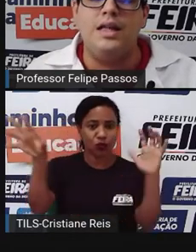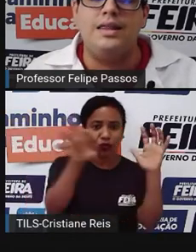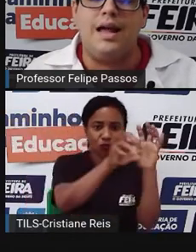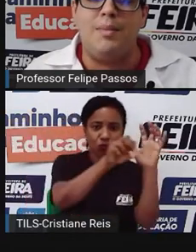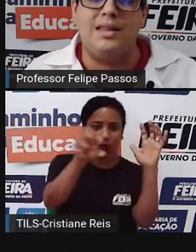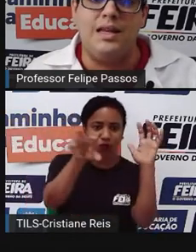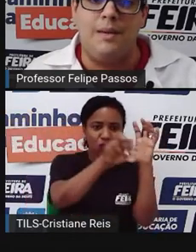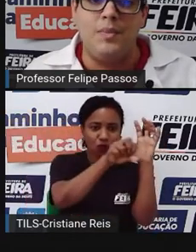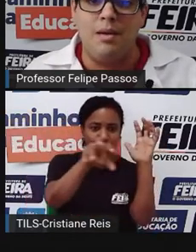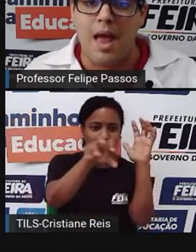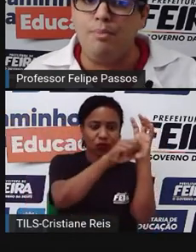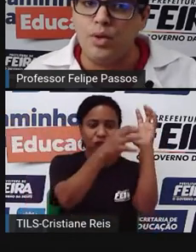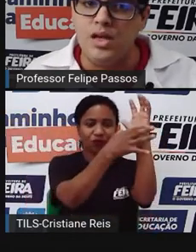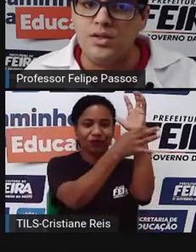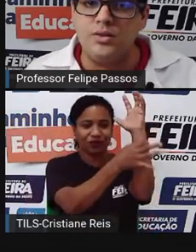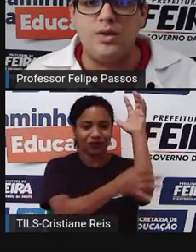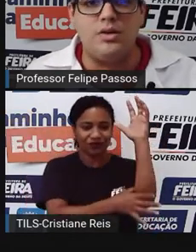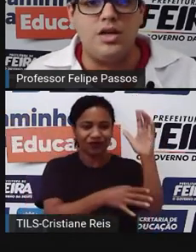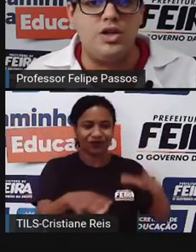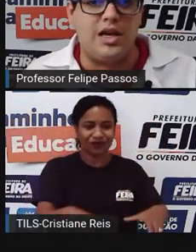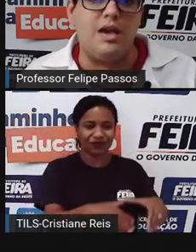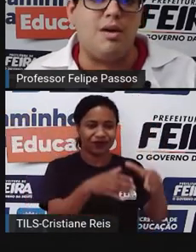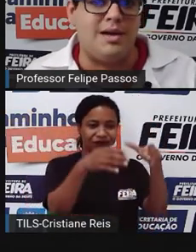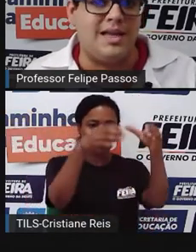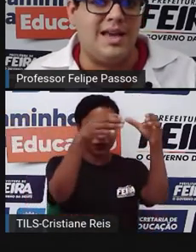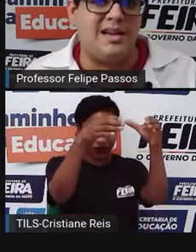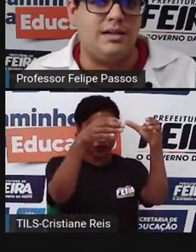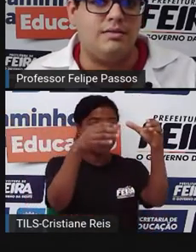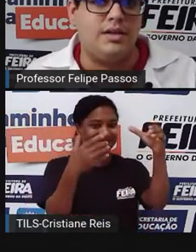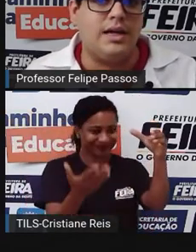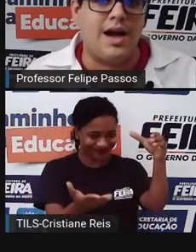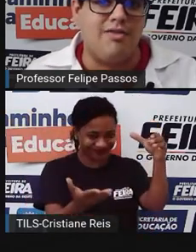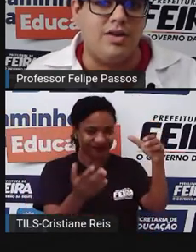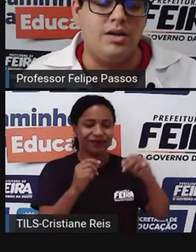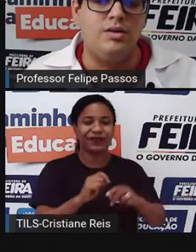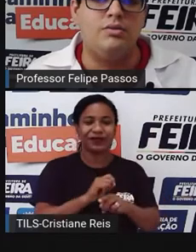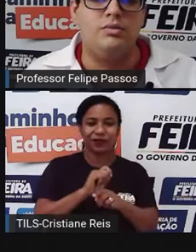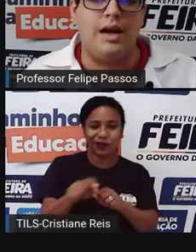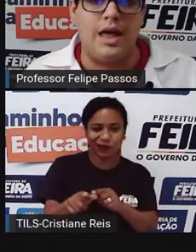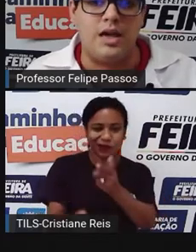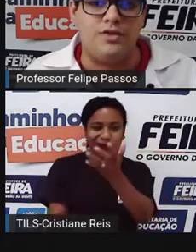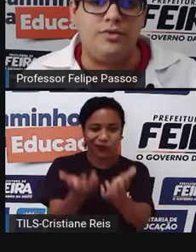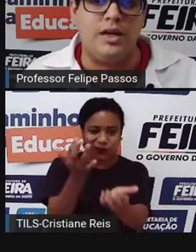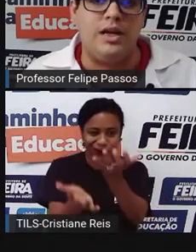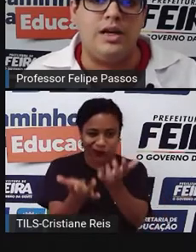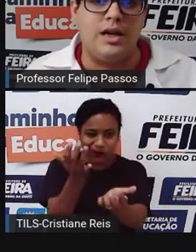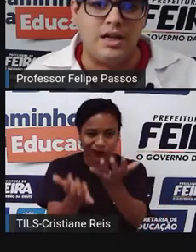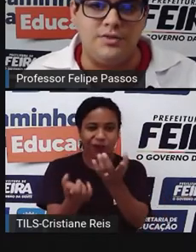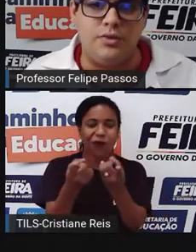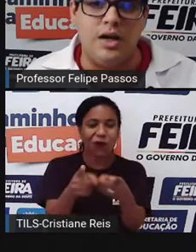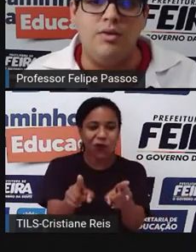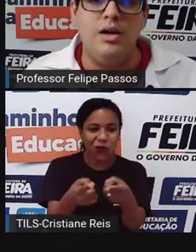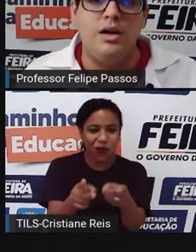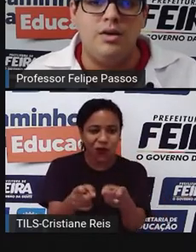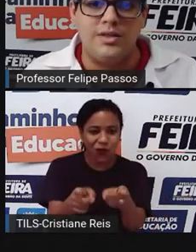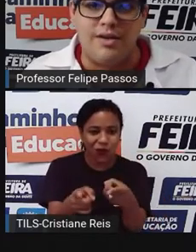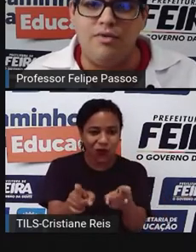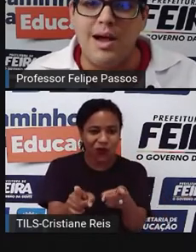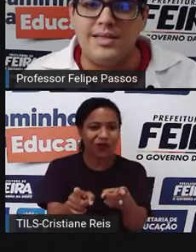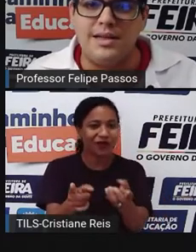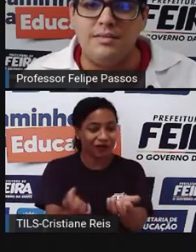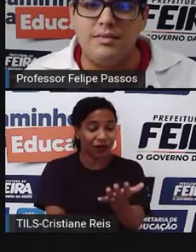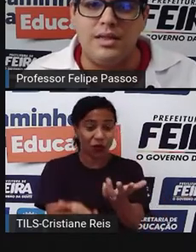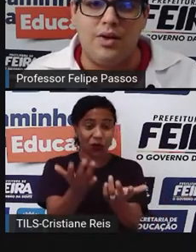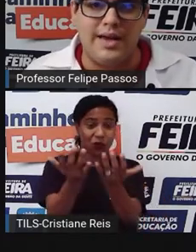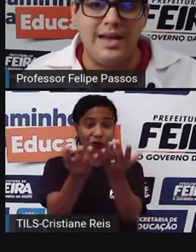ali na madeira. É por isso que quando a gente queima madeira, carvão, lenha de fogueira, lenha de fogão, sai